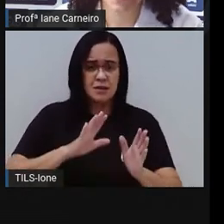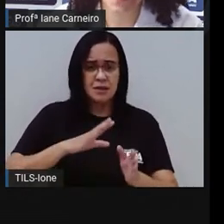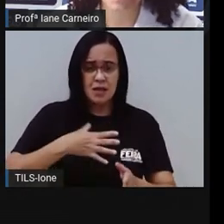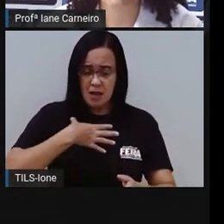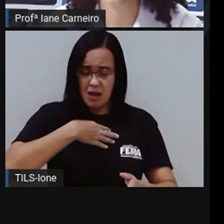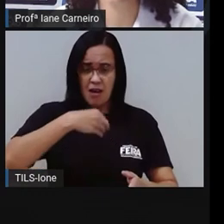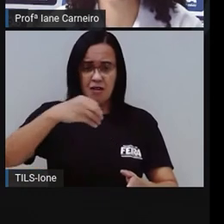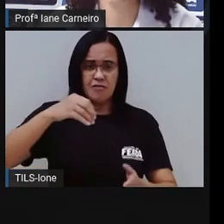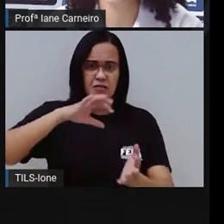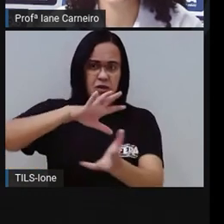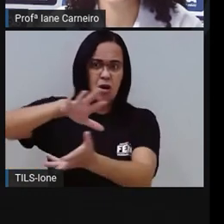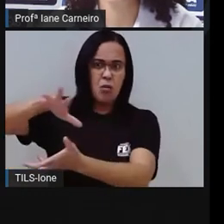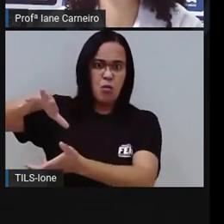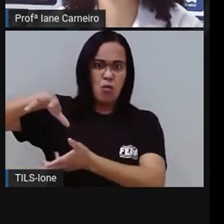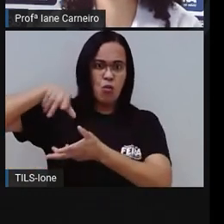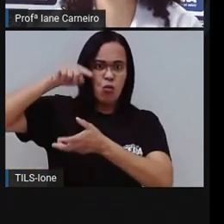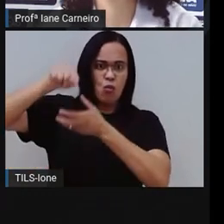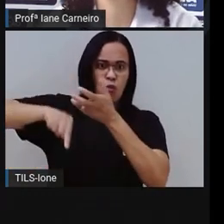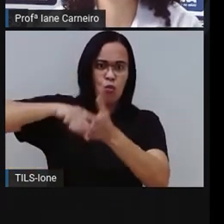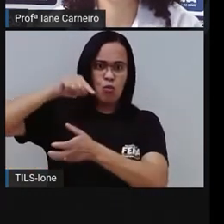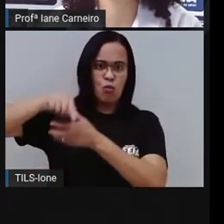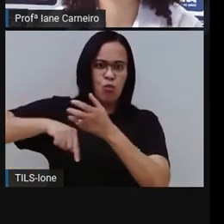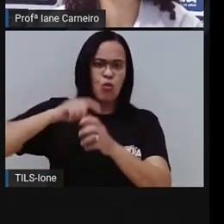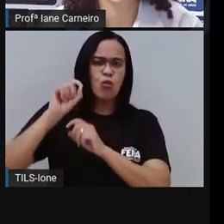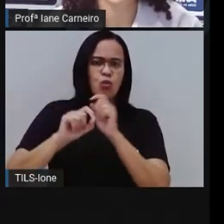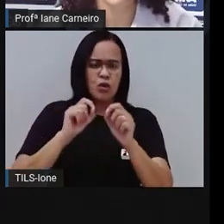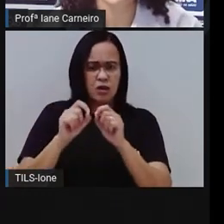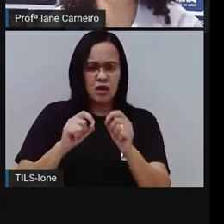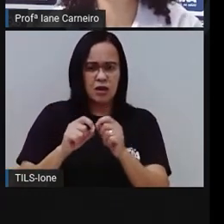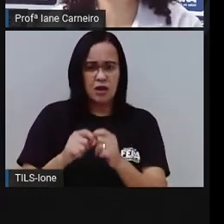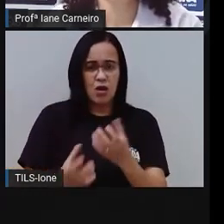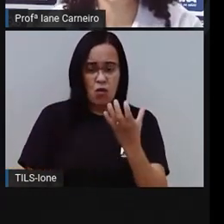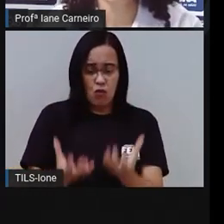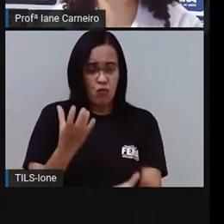Sei não. O fogo e a fumaça é.